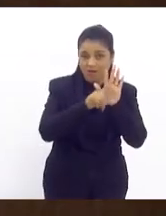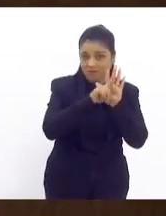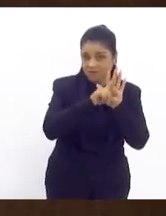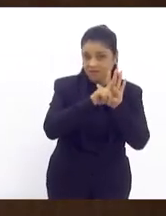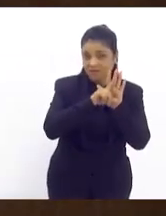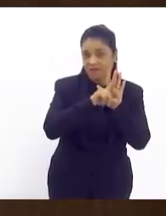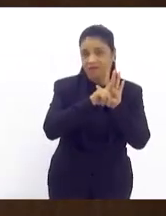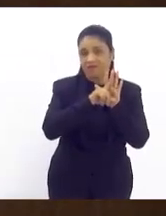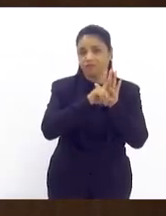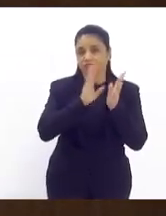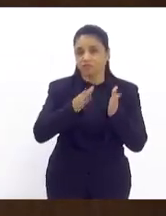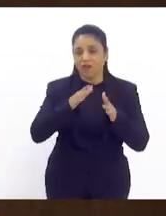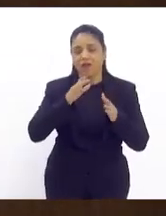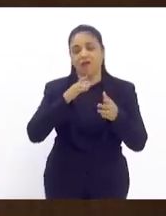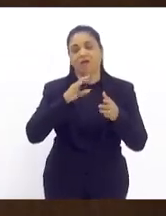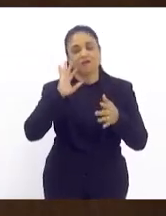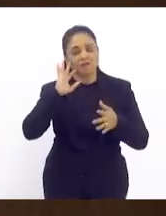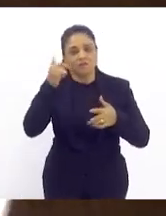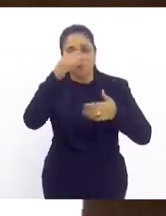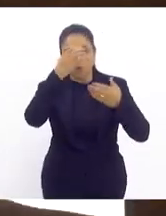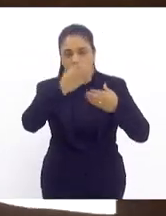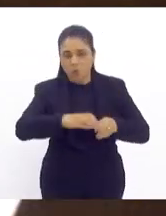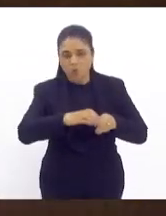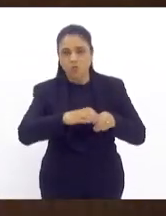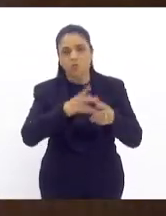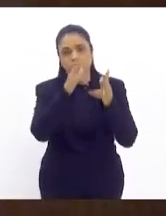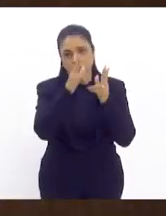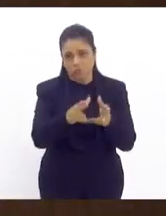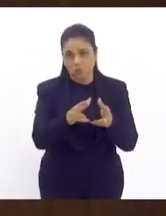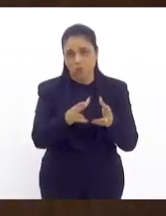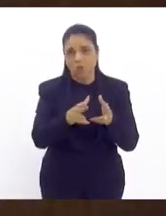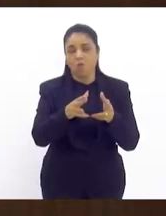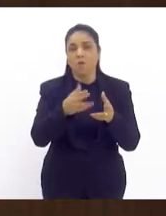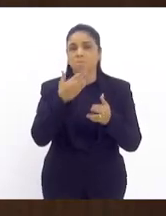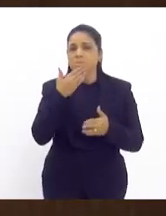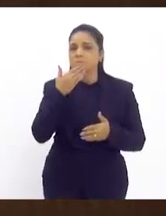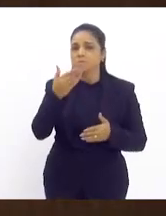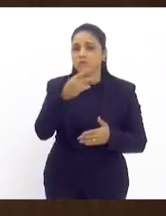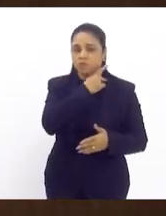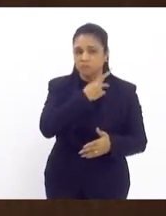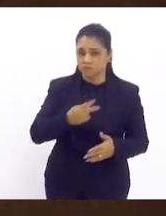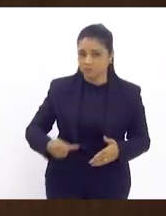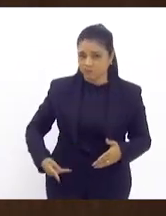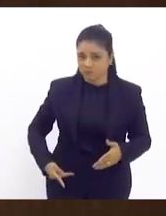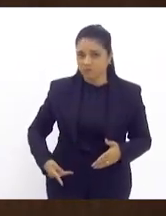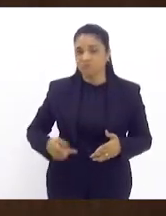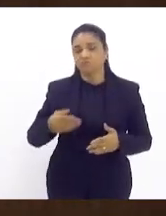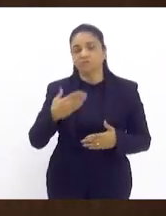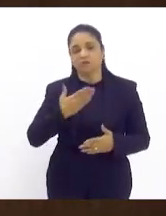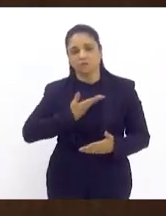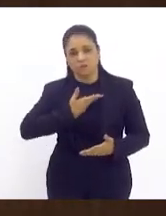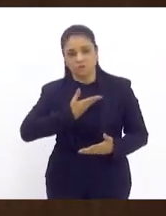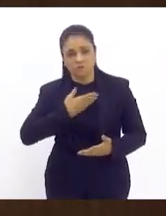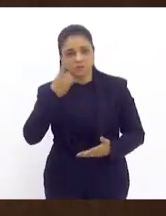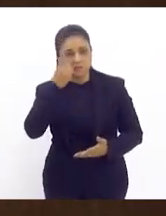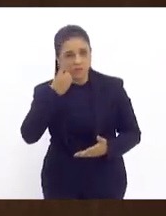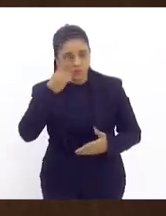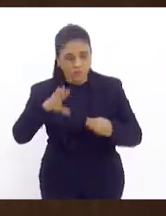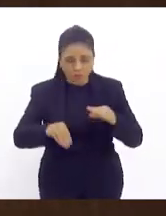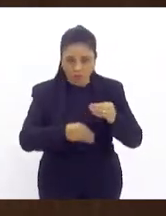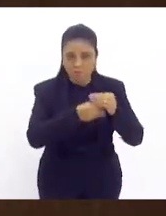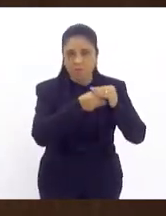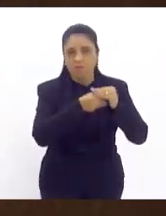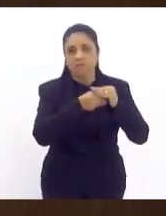já resolveu inúmeros outros concursos dessa forma e é um bom caminho então fazer esse apelo à presidência de vossa excelência aos colegas que apresentaram emendas